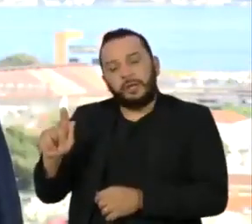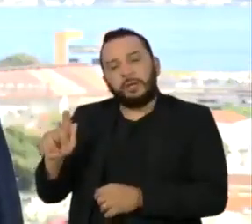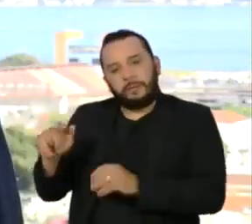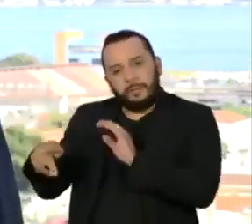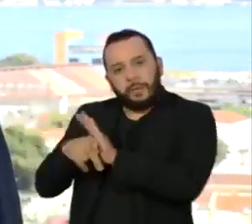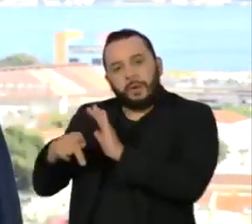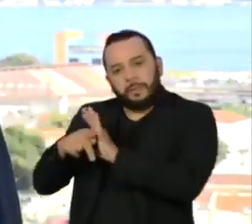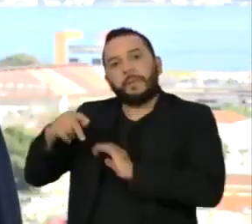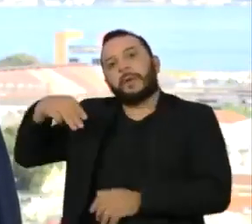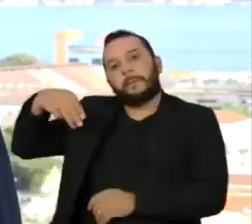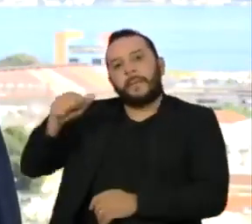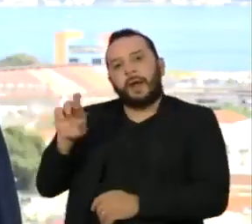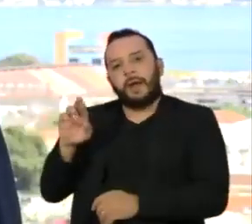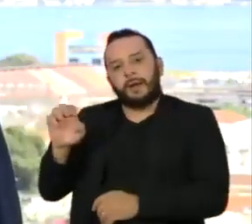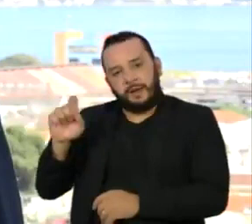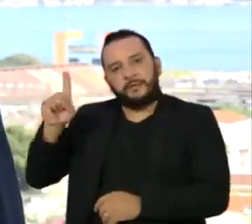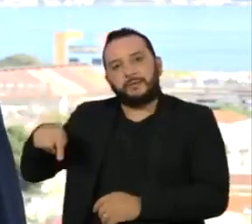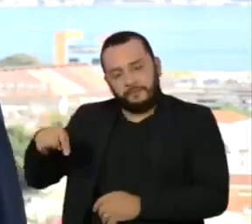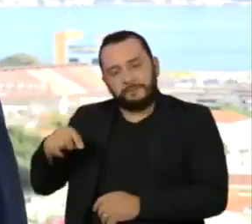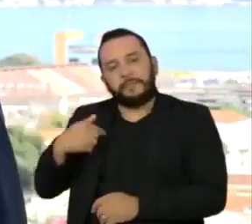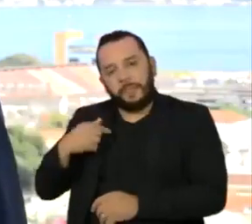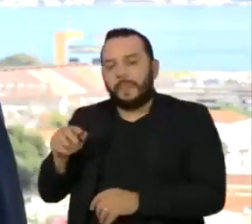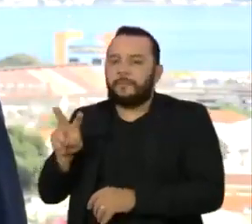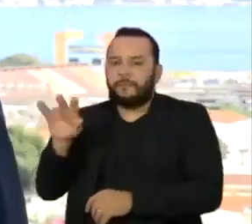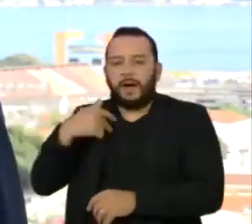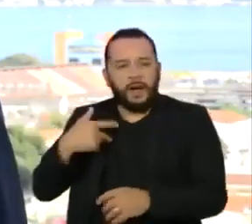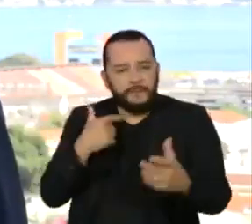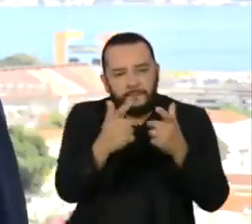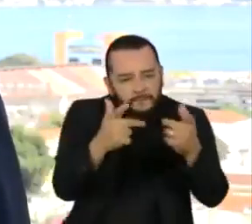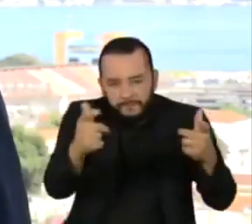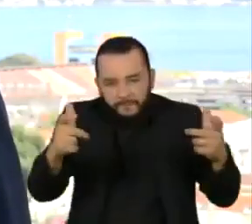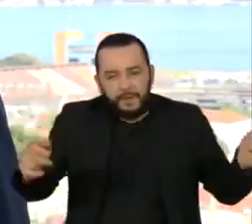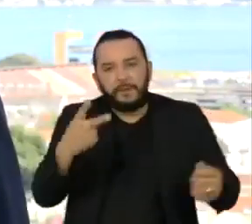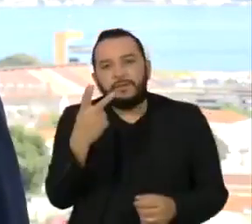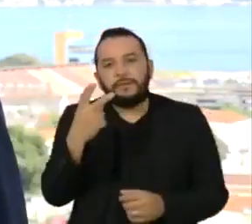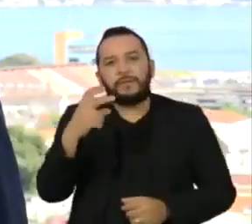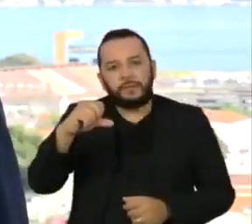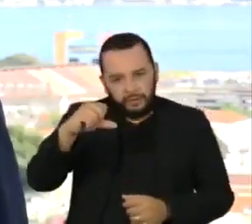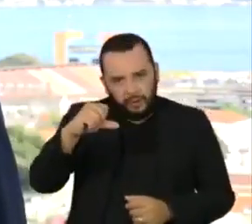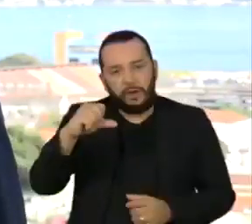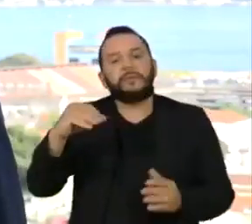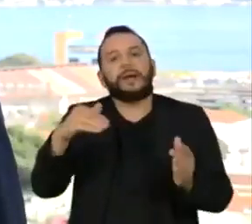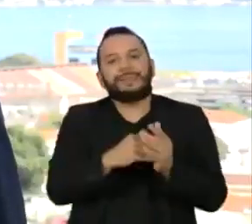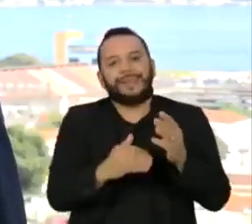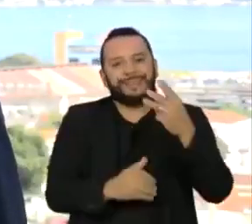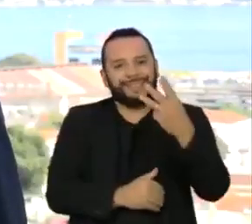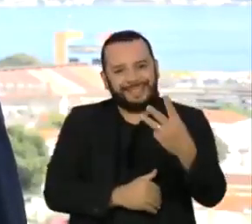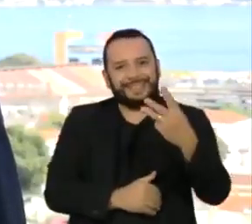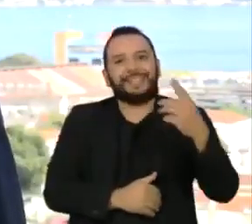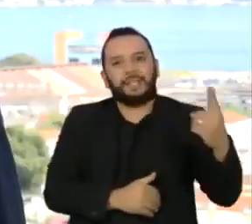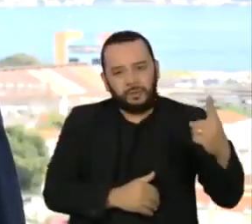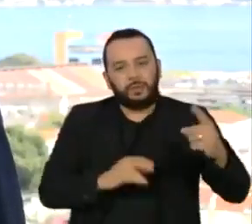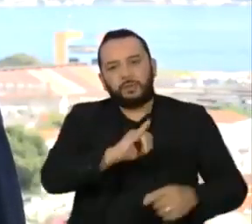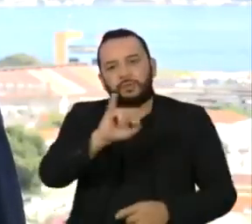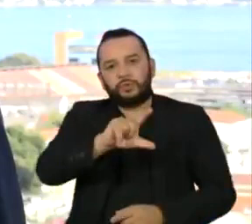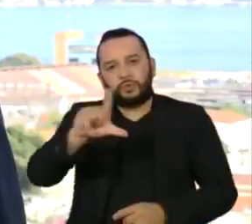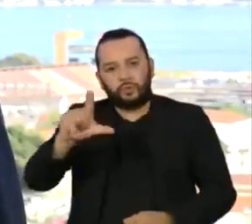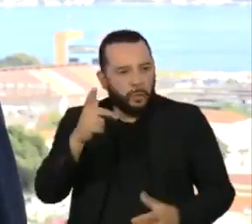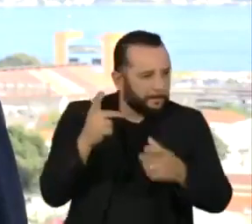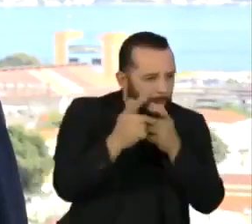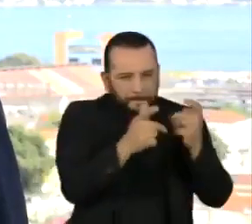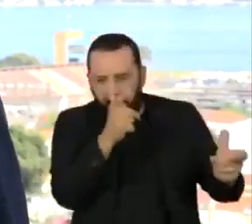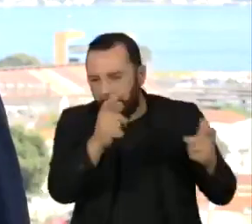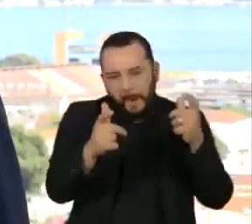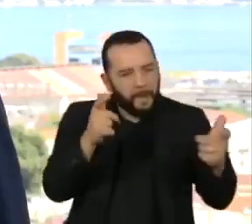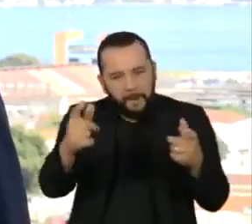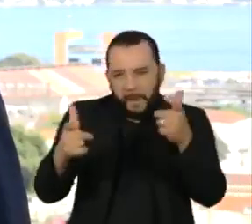-19 nos próximos dias 29, 30 e 31 de julho. O objetivo é imunizar a população de uma das comunidades